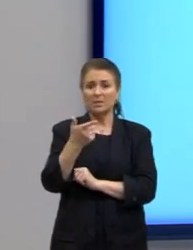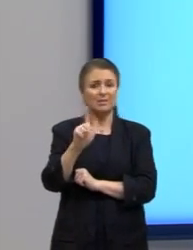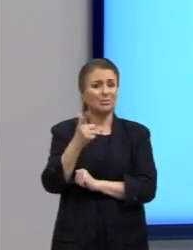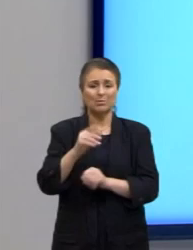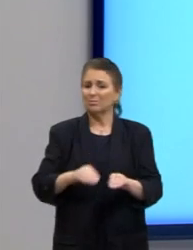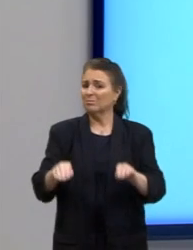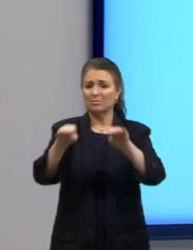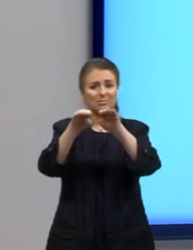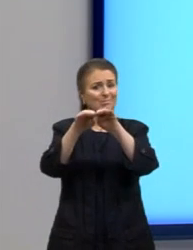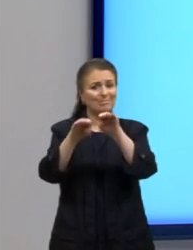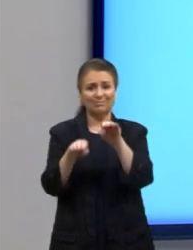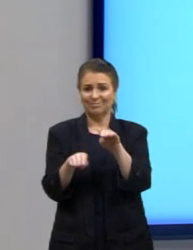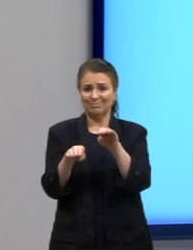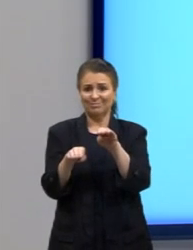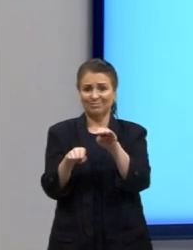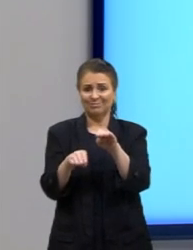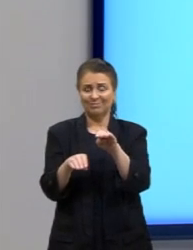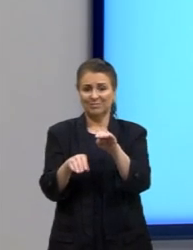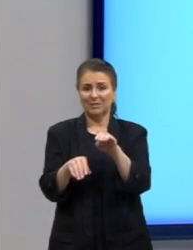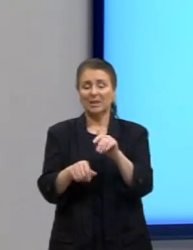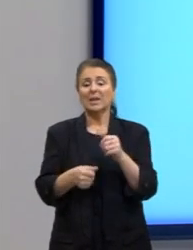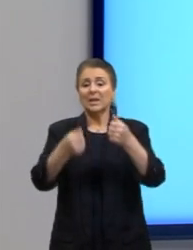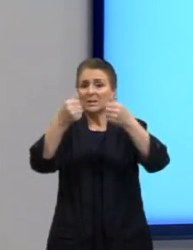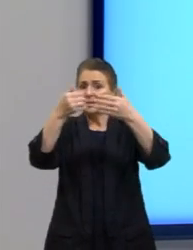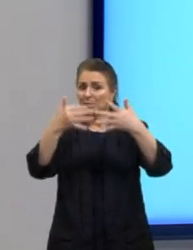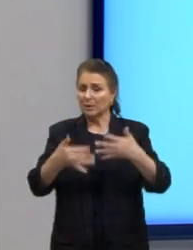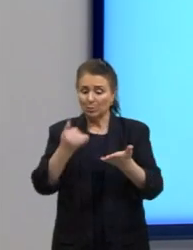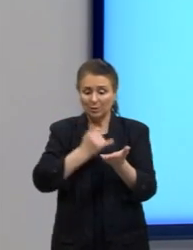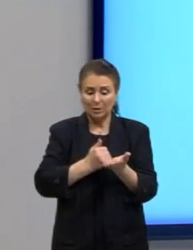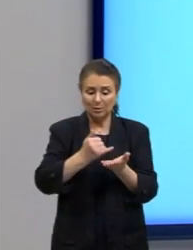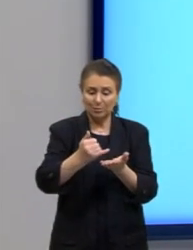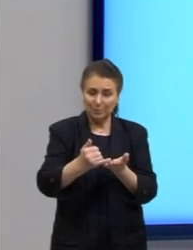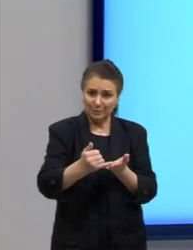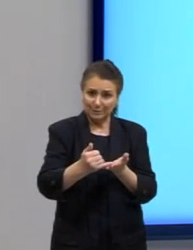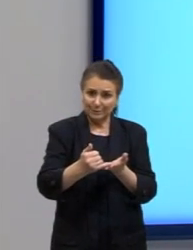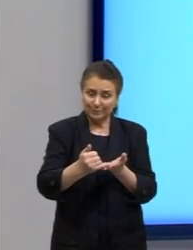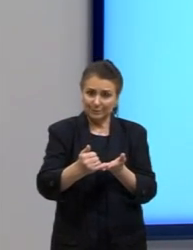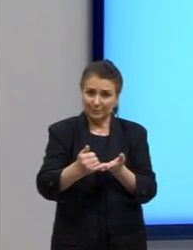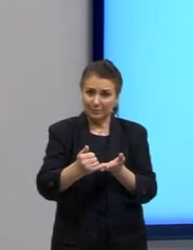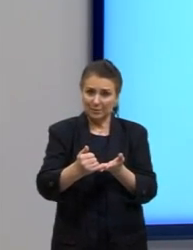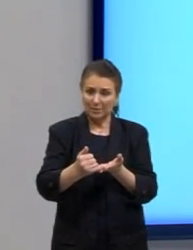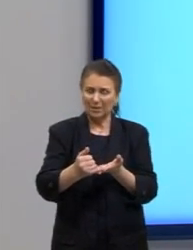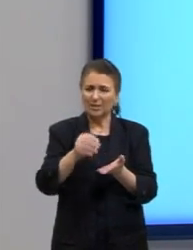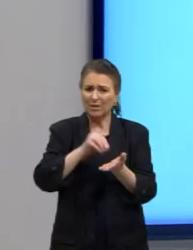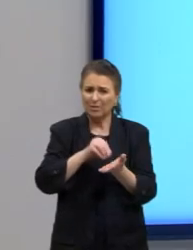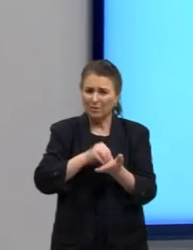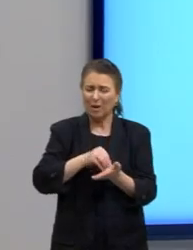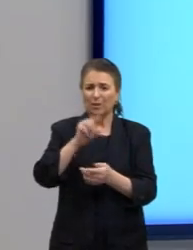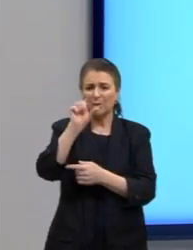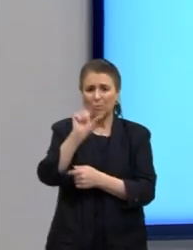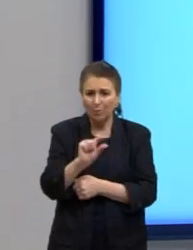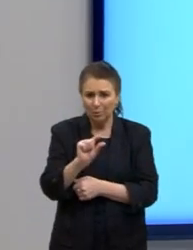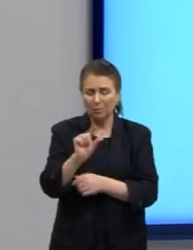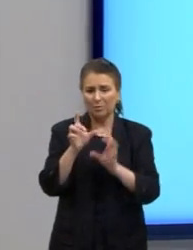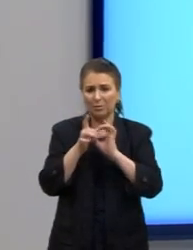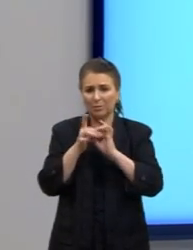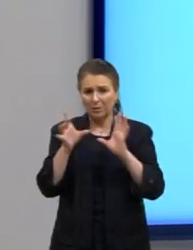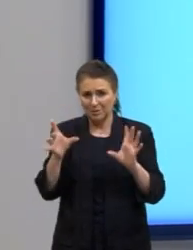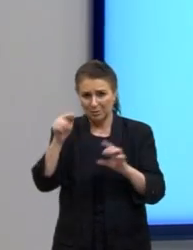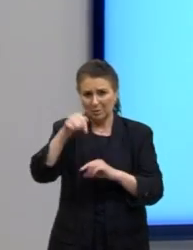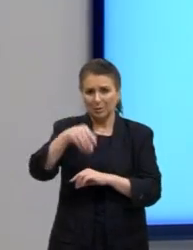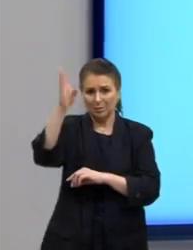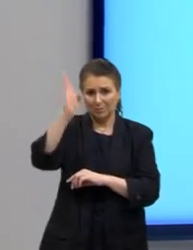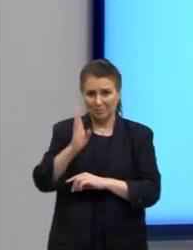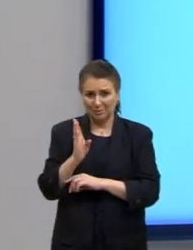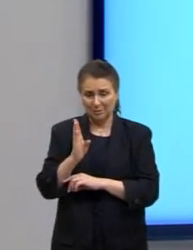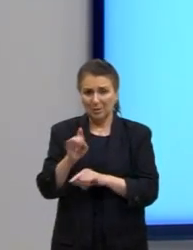ele fala isso lá na introdução que é precário a democratização do acesso